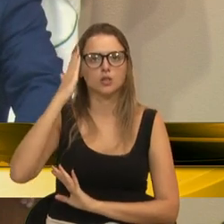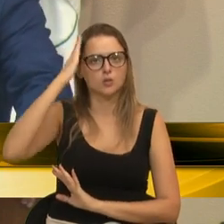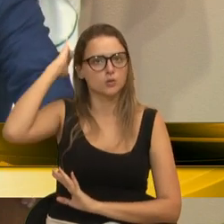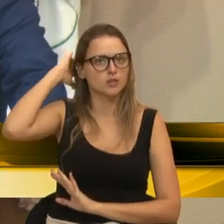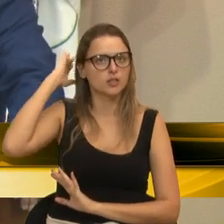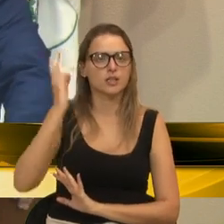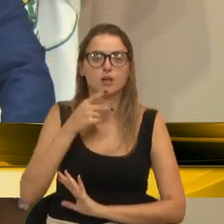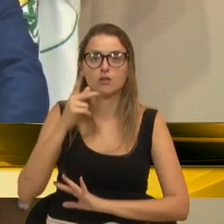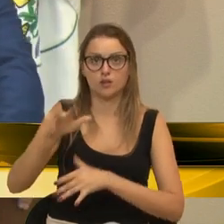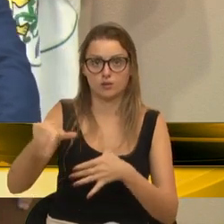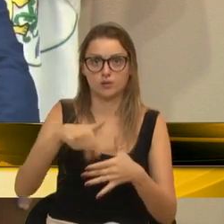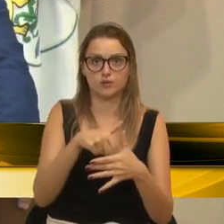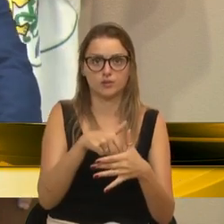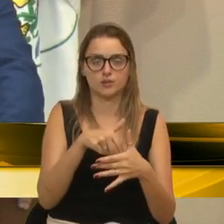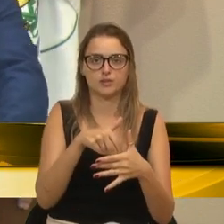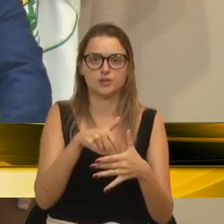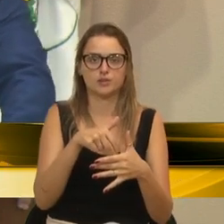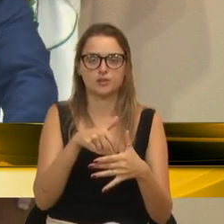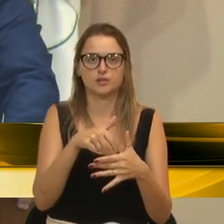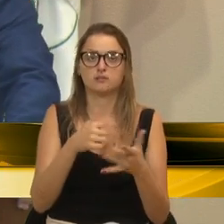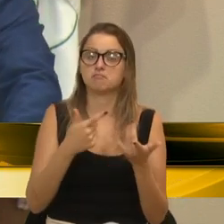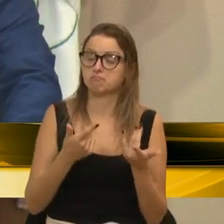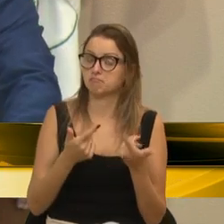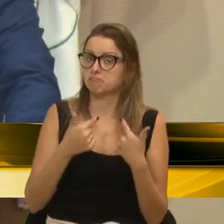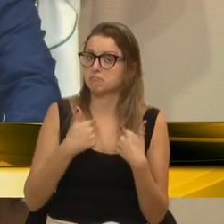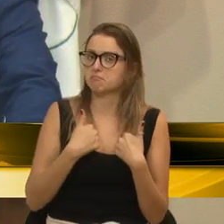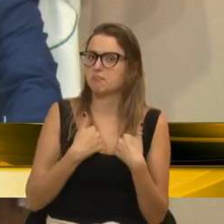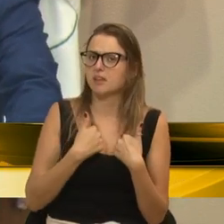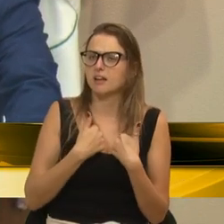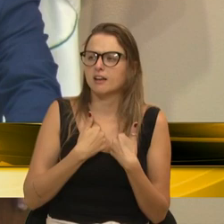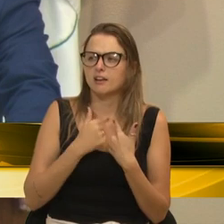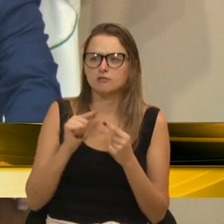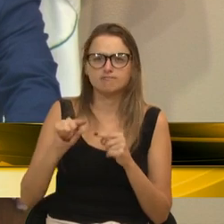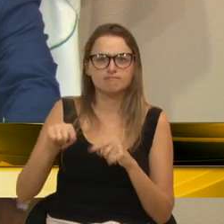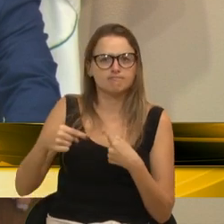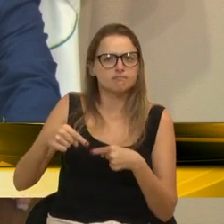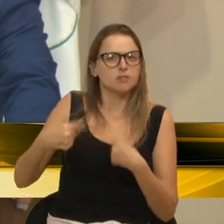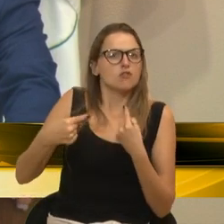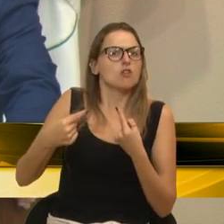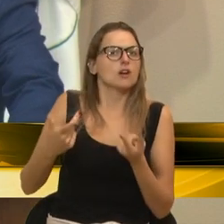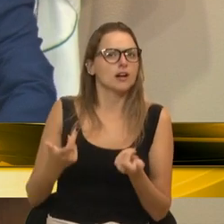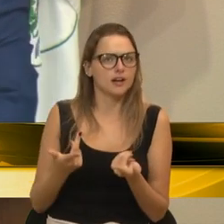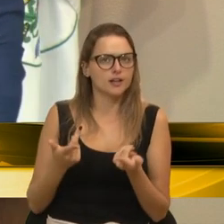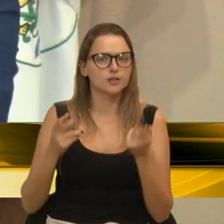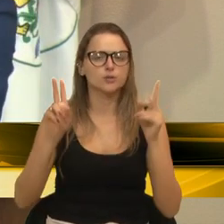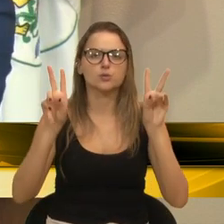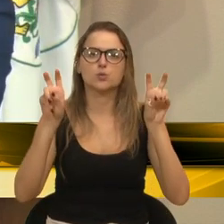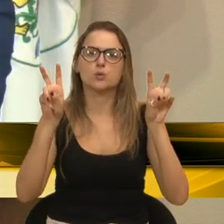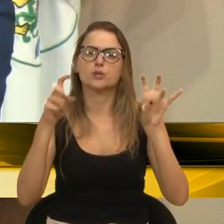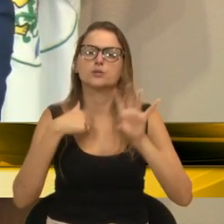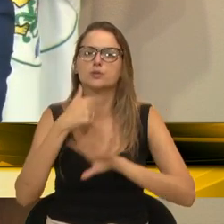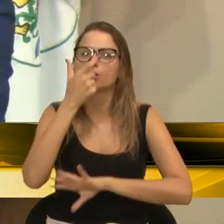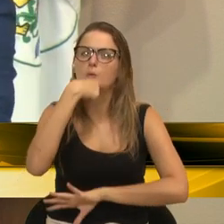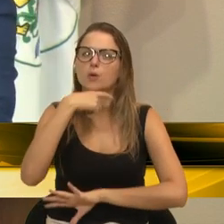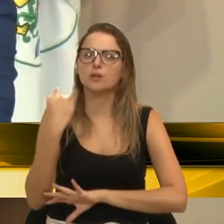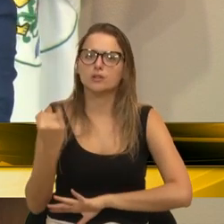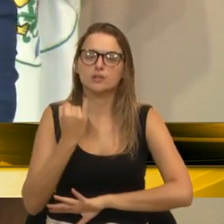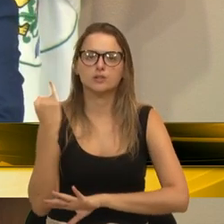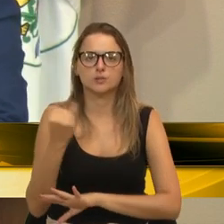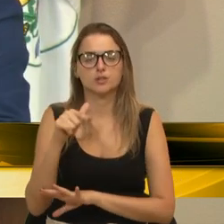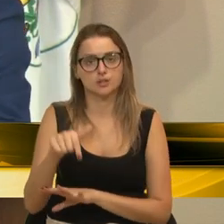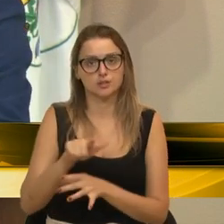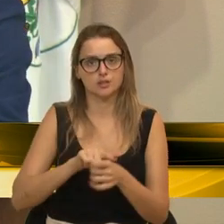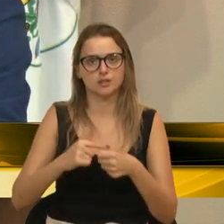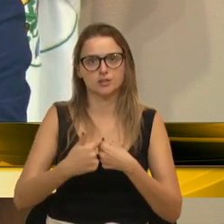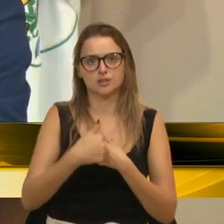me senti provocado num assunto que eu considero extremamente relevante no município de Caxias do Sul, que